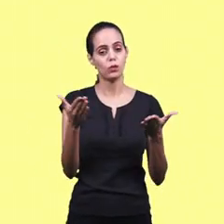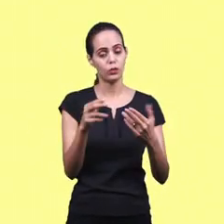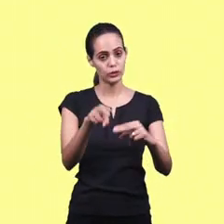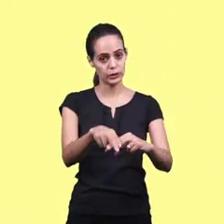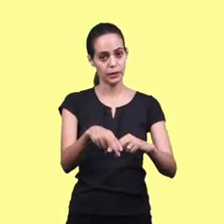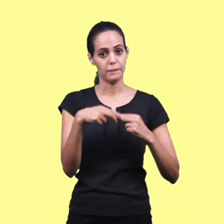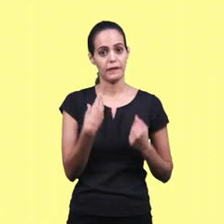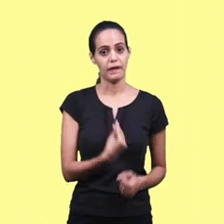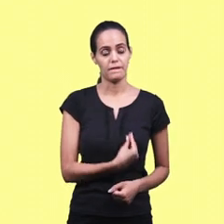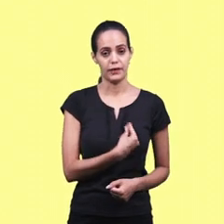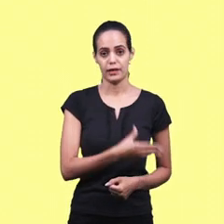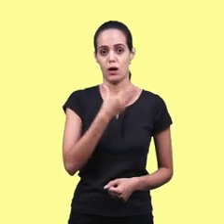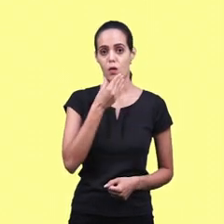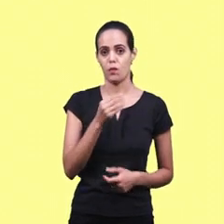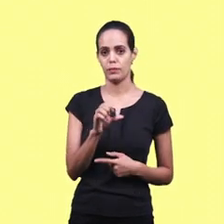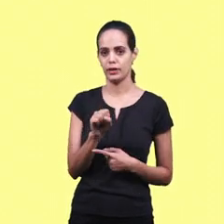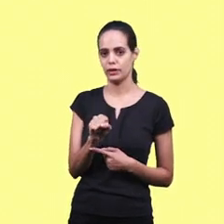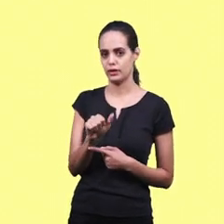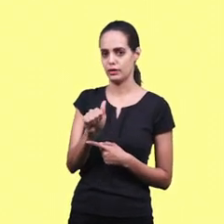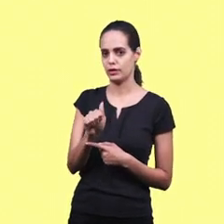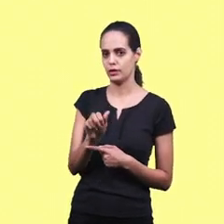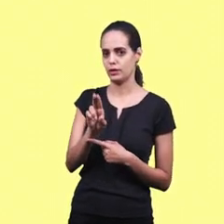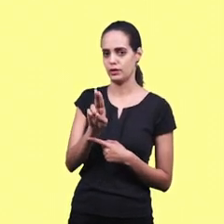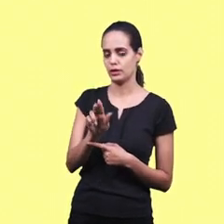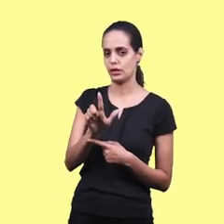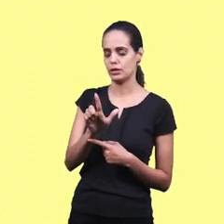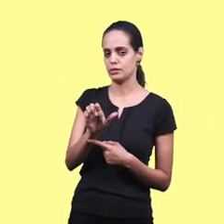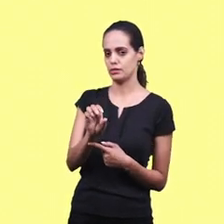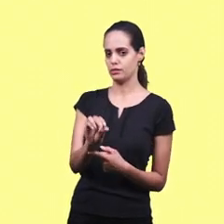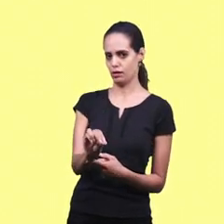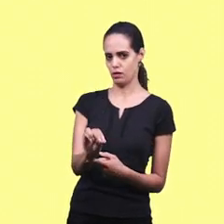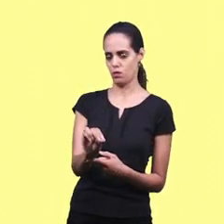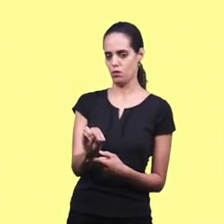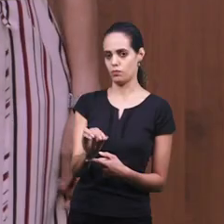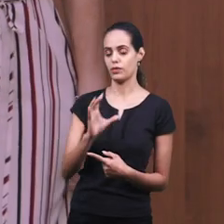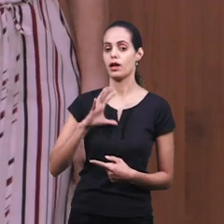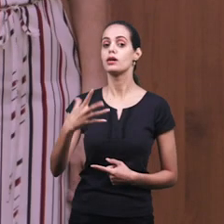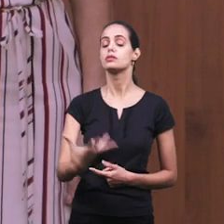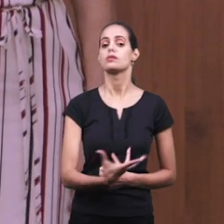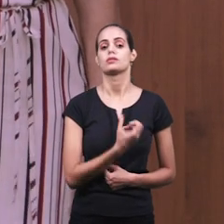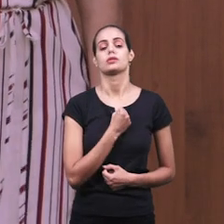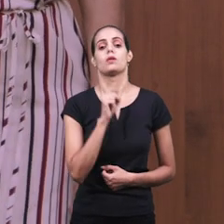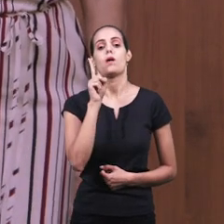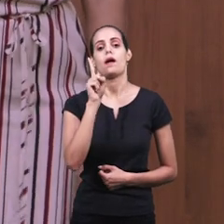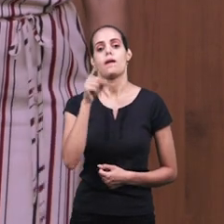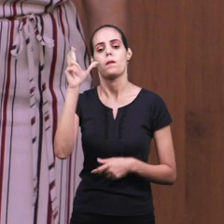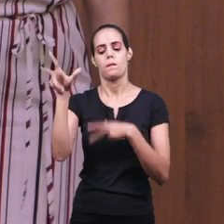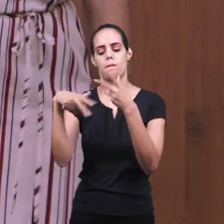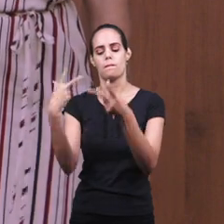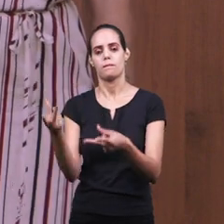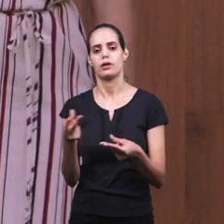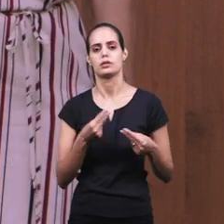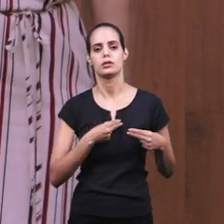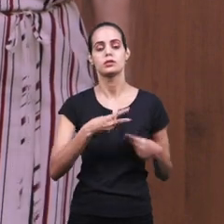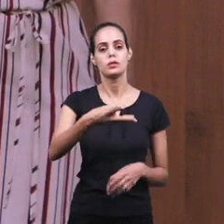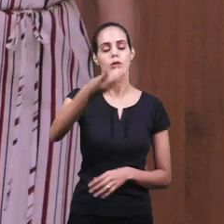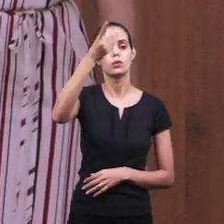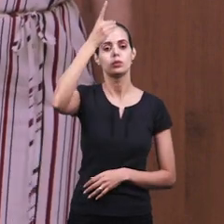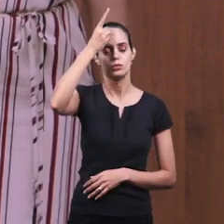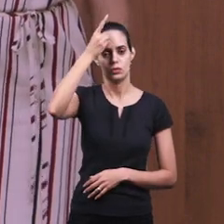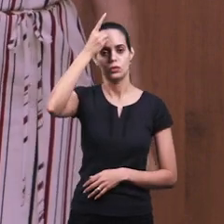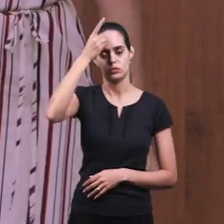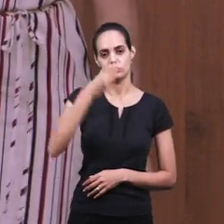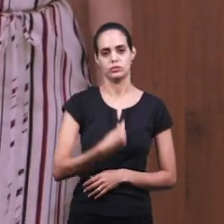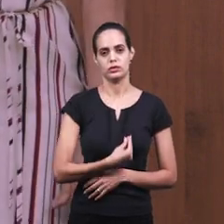Saulo Nós vamos ver que a salvação é um dom É um presente de Deus